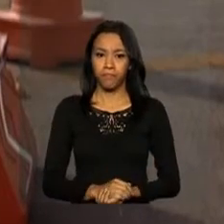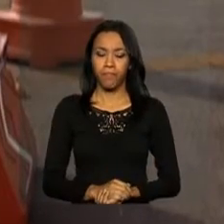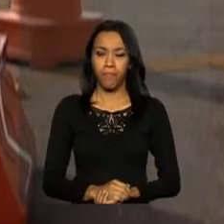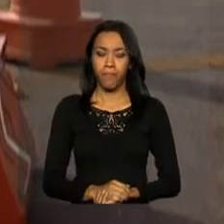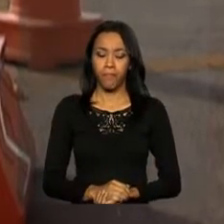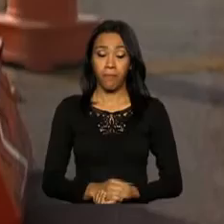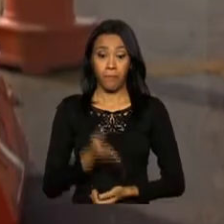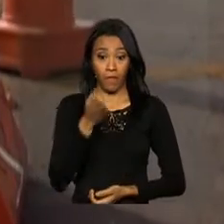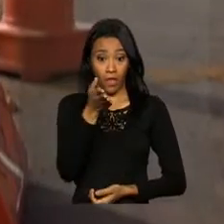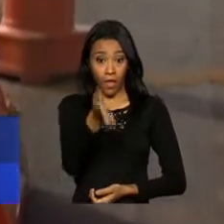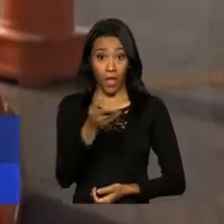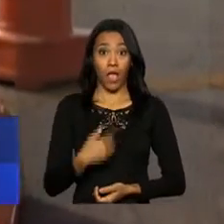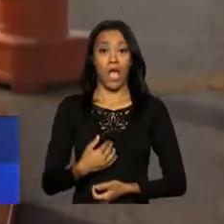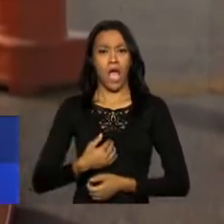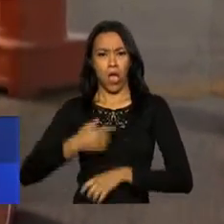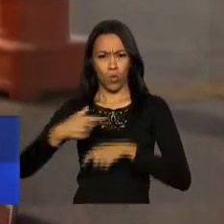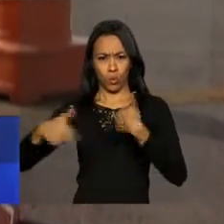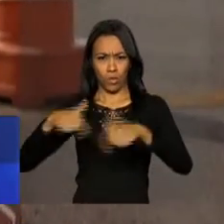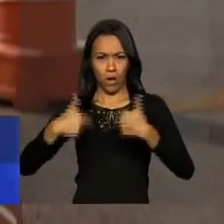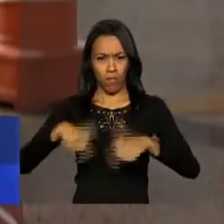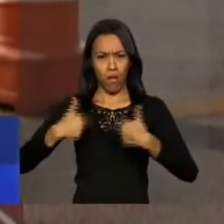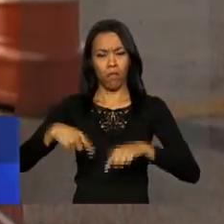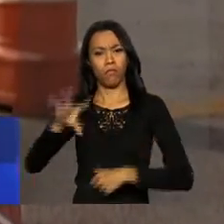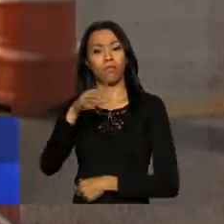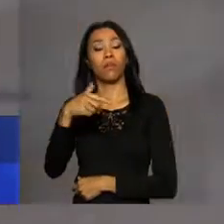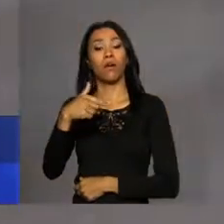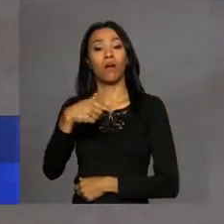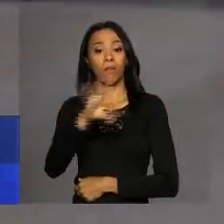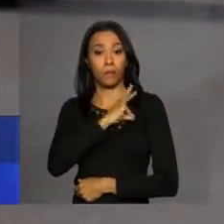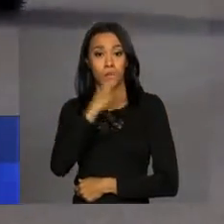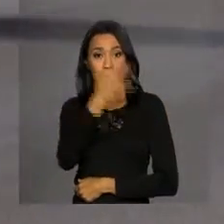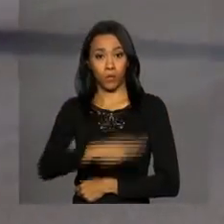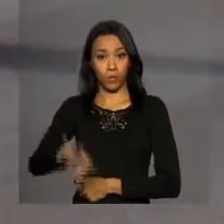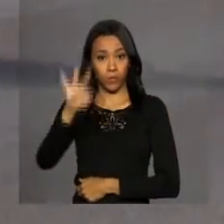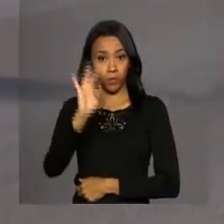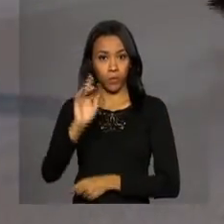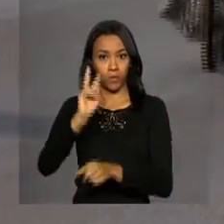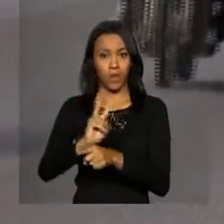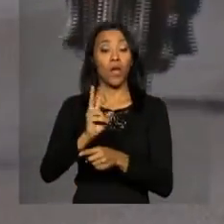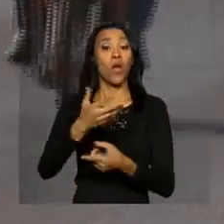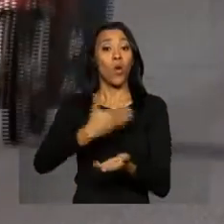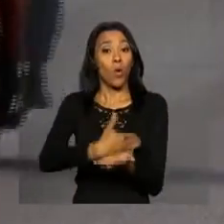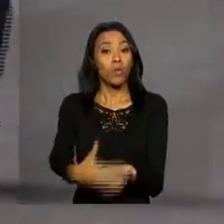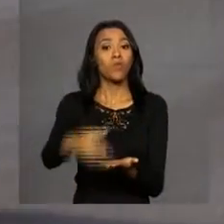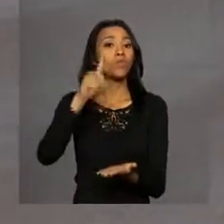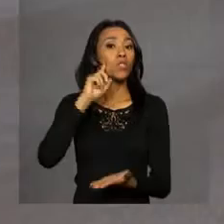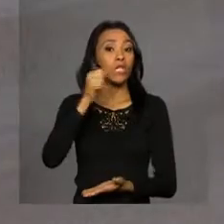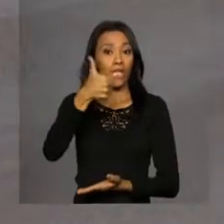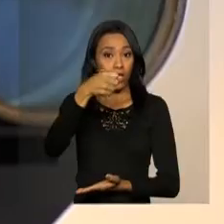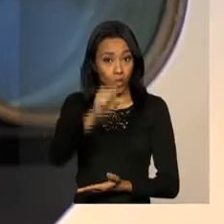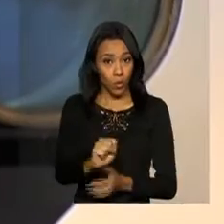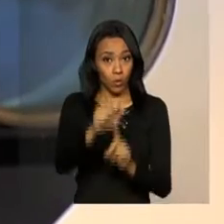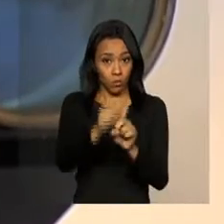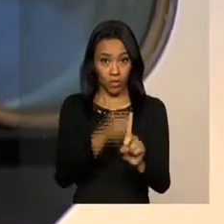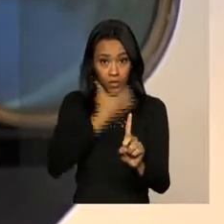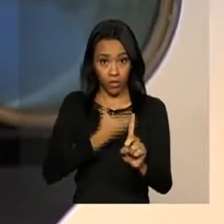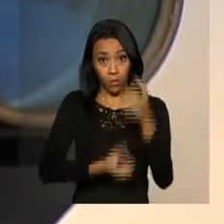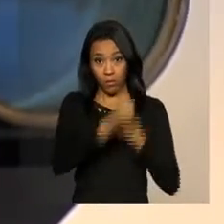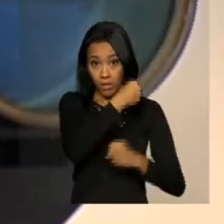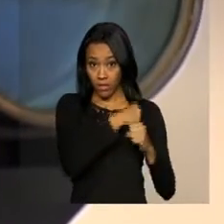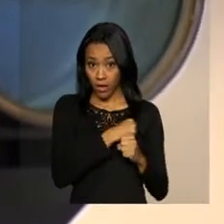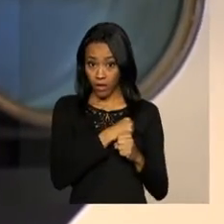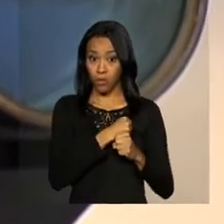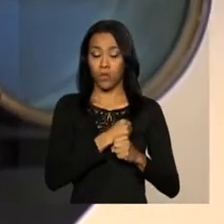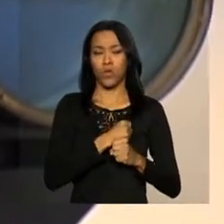A Operação Rodovida da Polícia Rodoviária Federal teve início no dia 18 de dezembro do ano passado. Os agentes